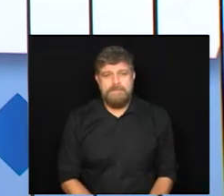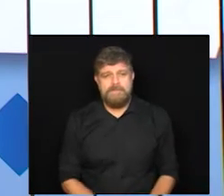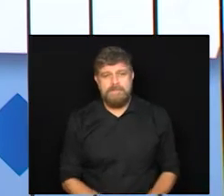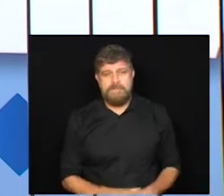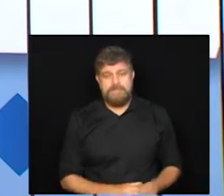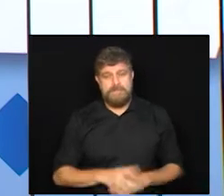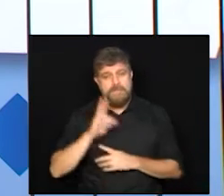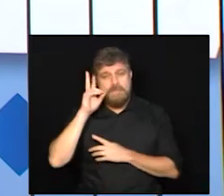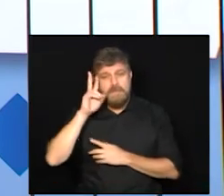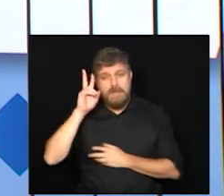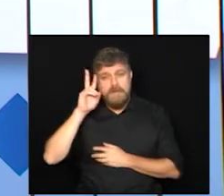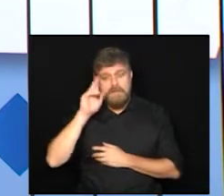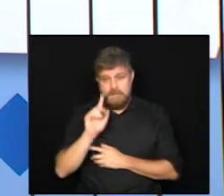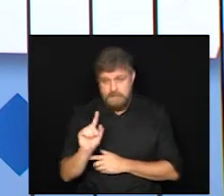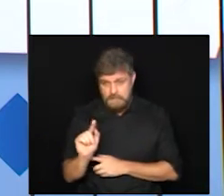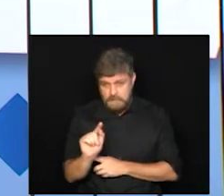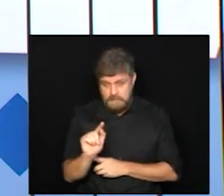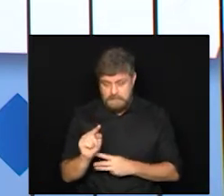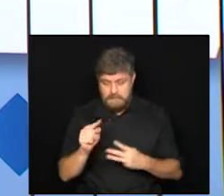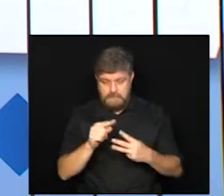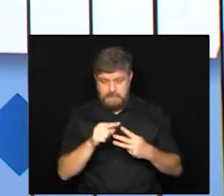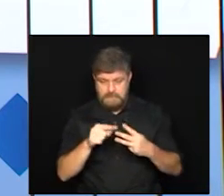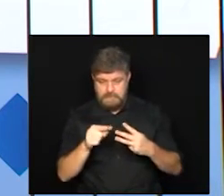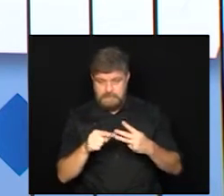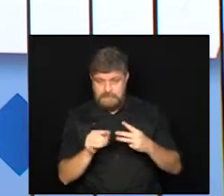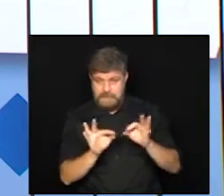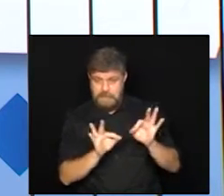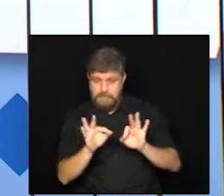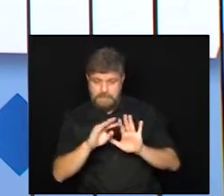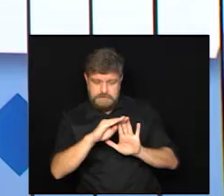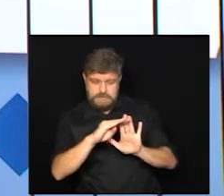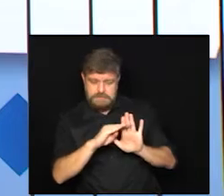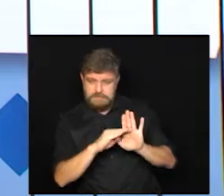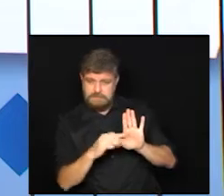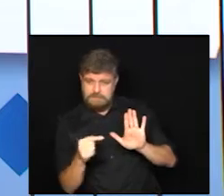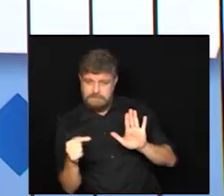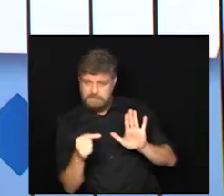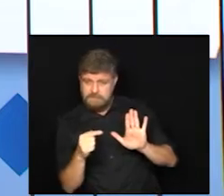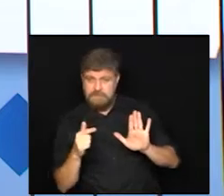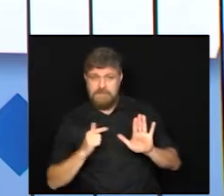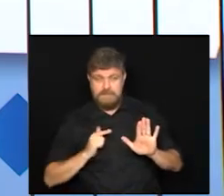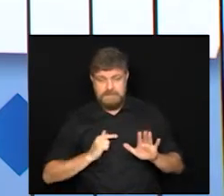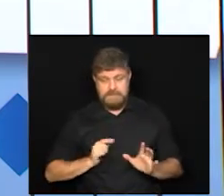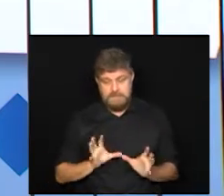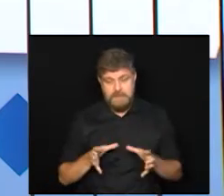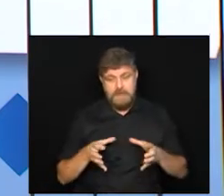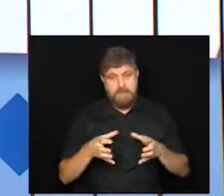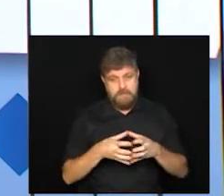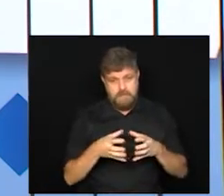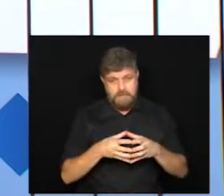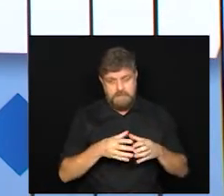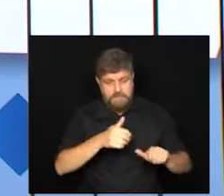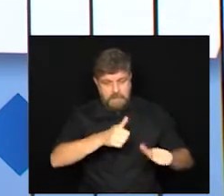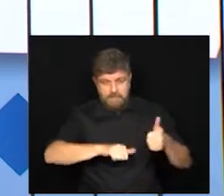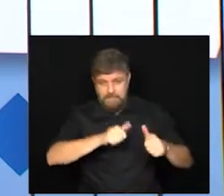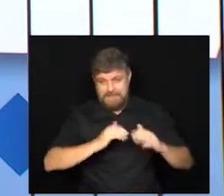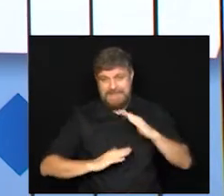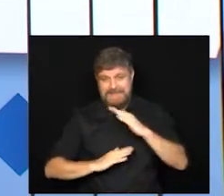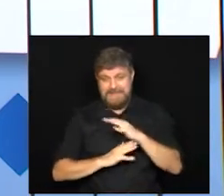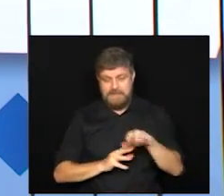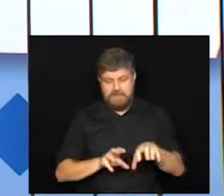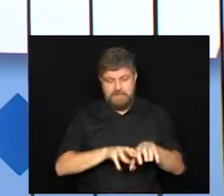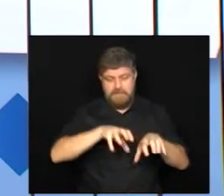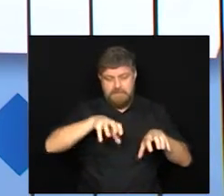Lembrando que esses três projetos eles vão aí tramitar separadamente no legislativo